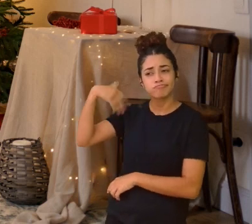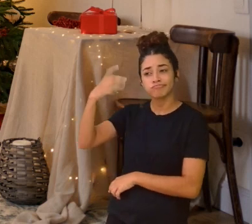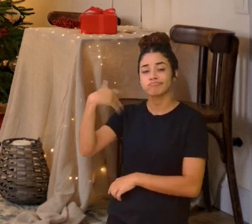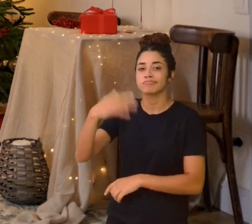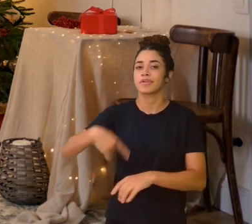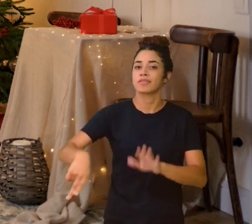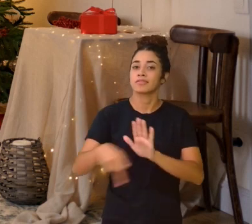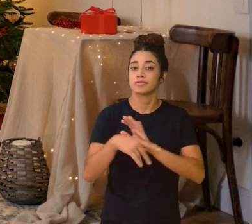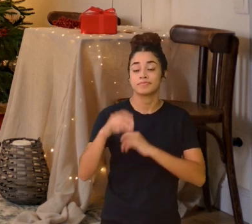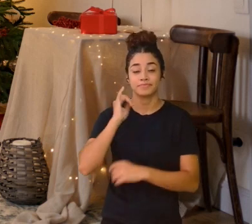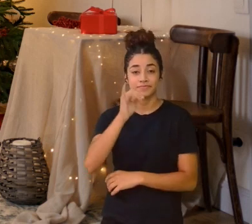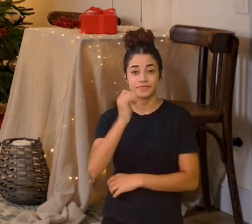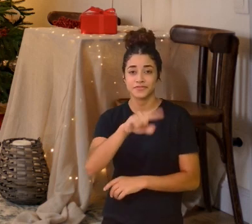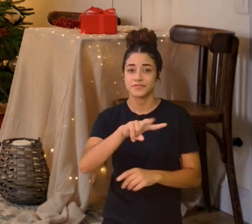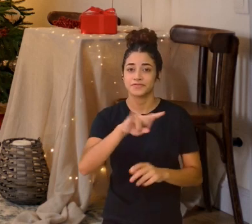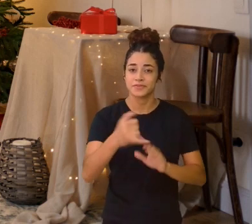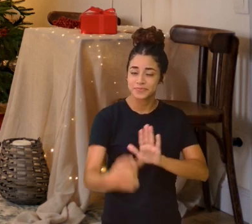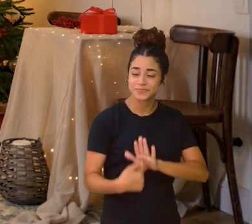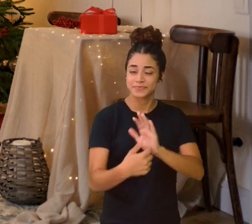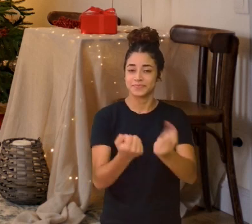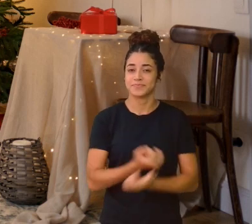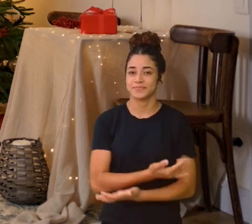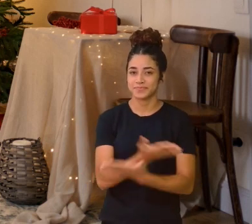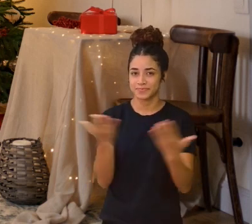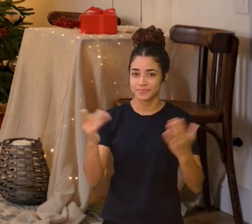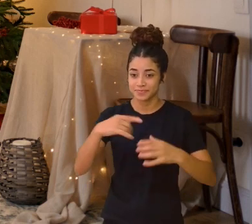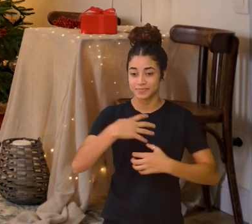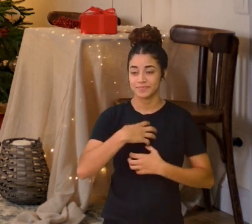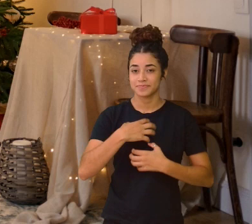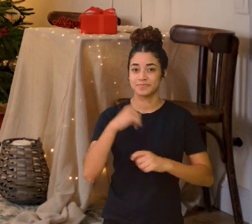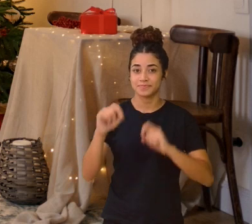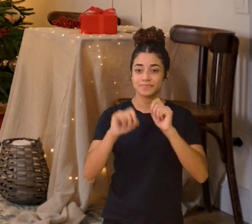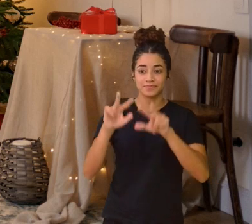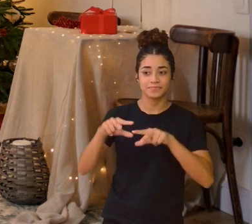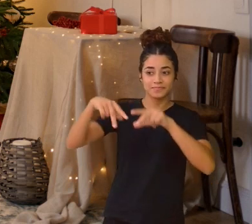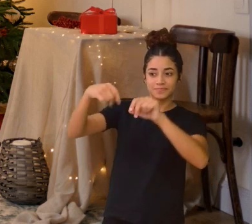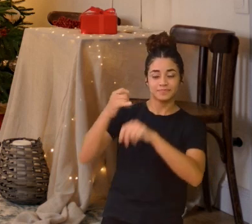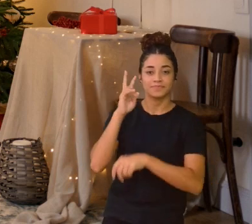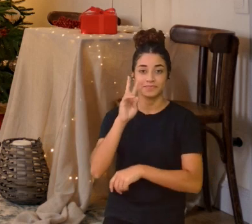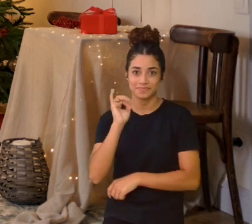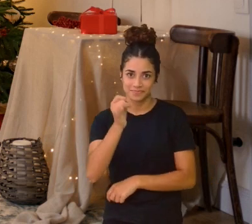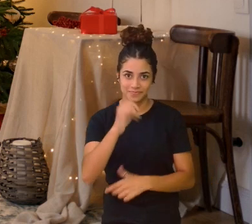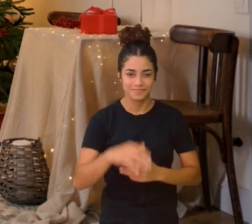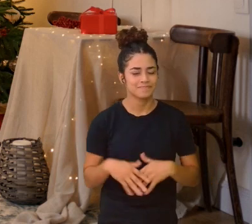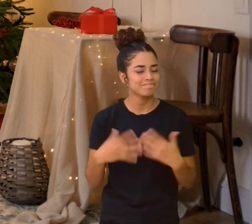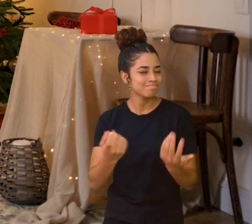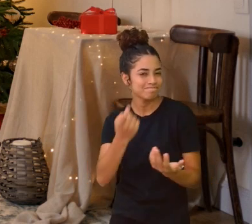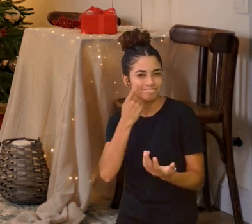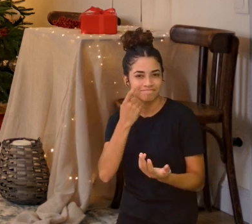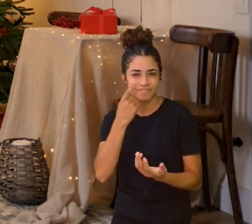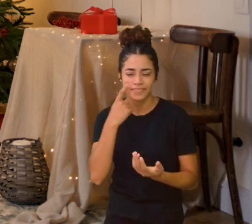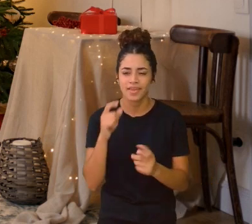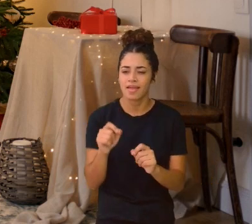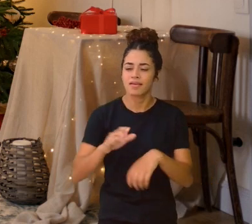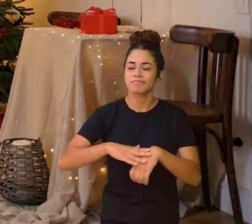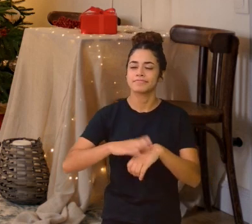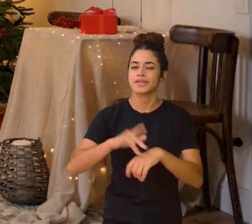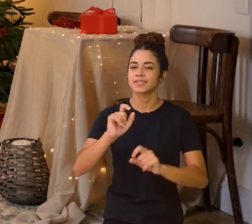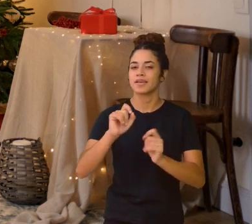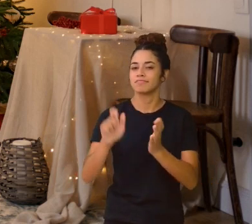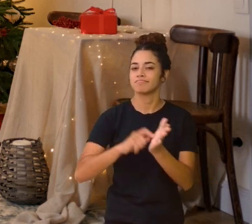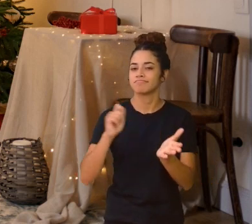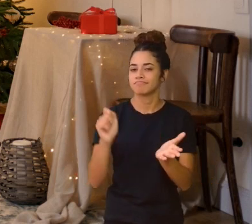conto que a gente vai trazer aqui em forma de cordel e olha só, quem fez esse